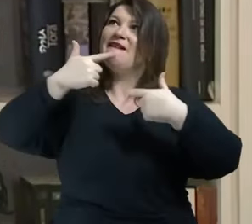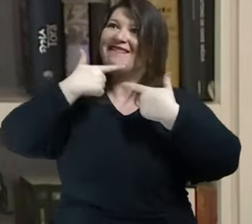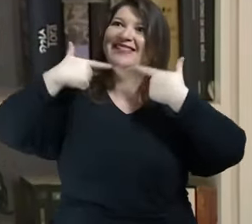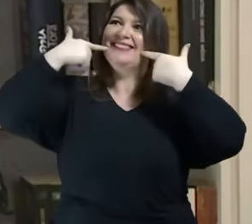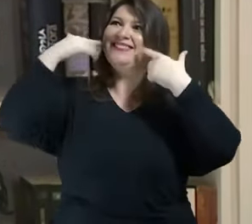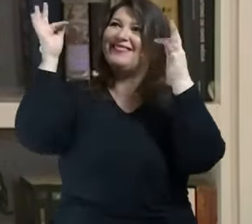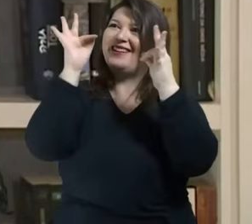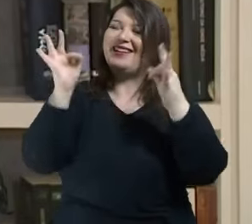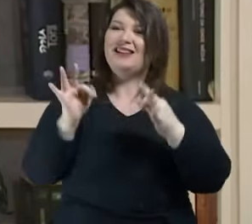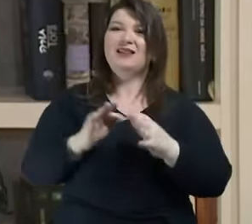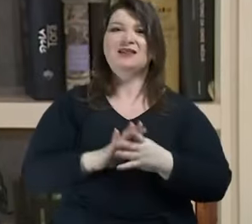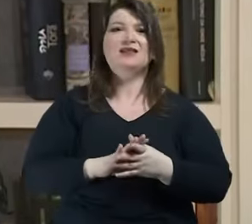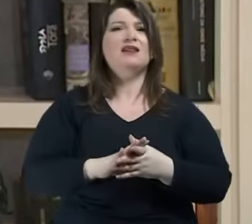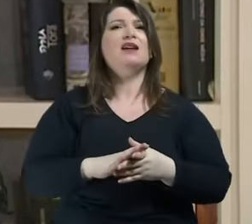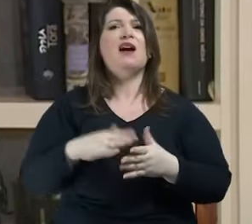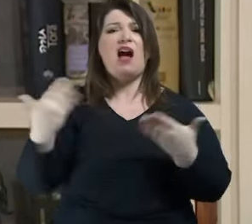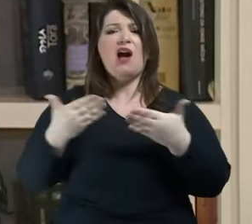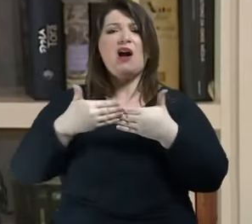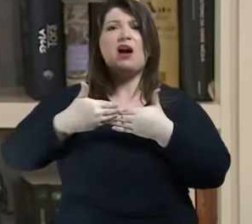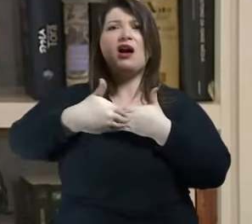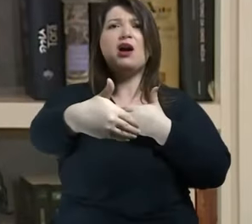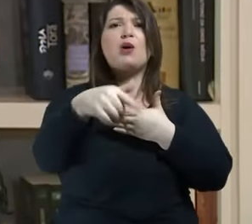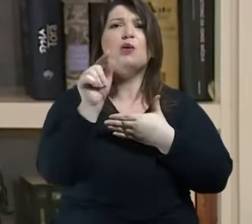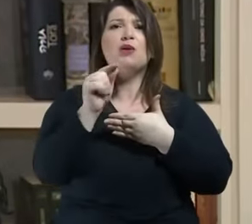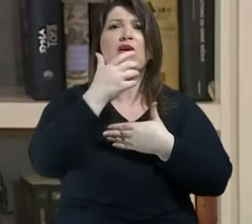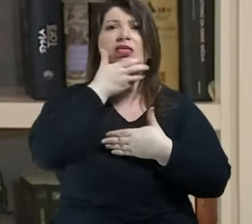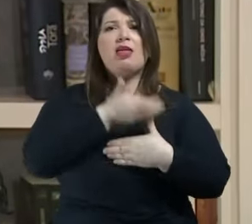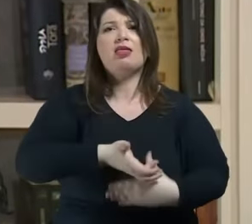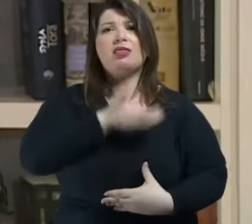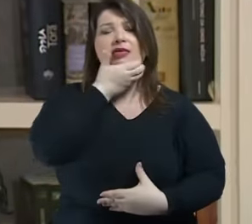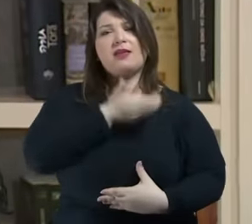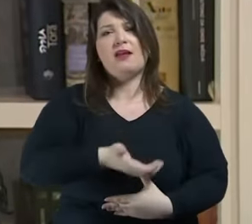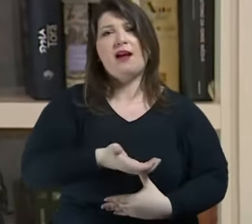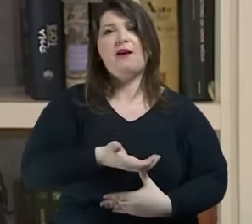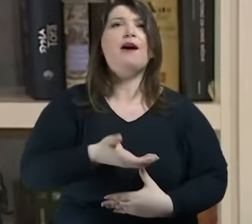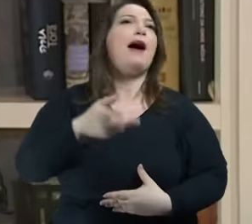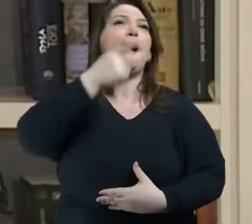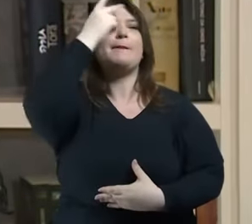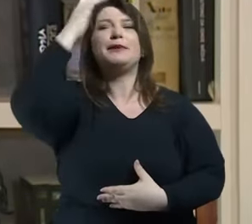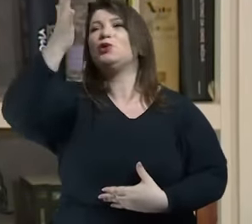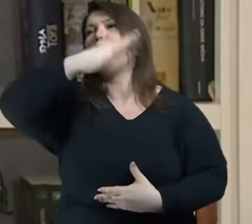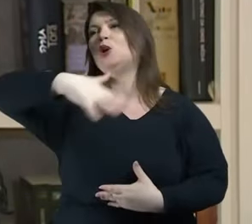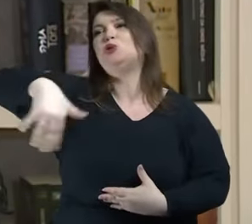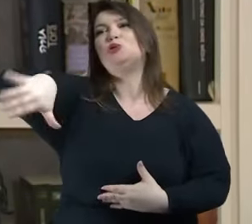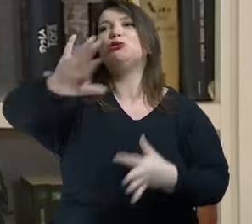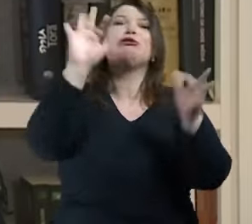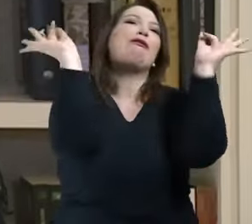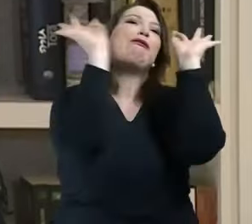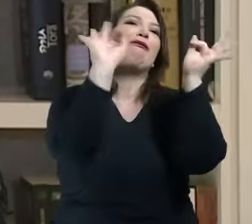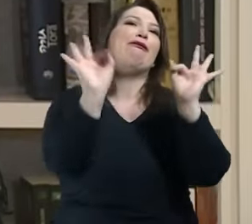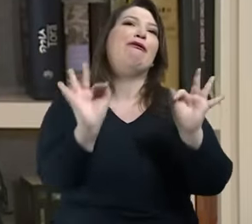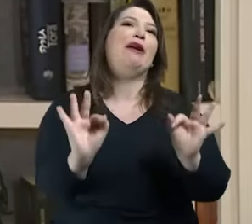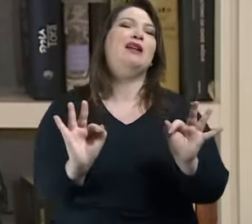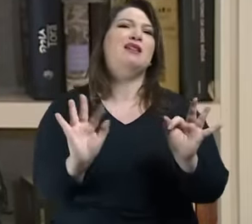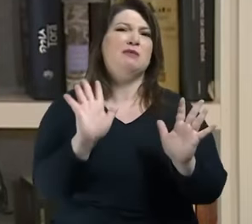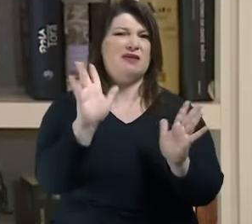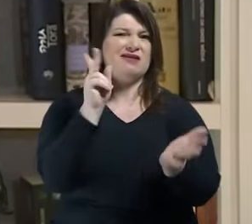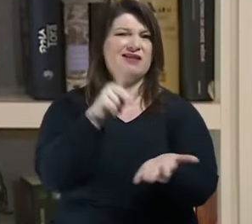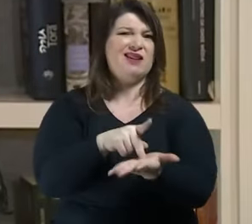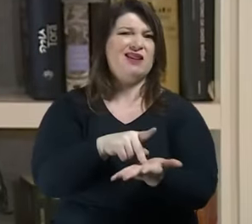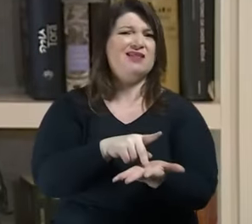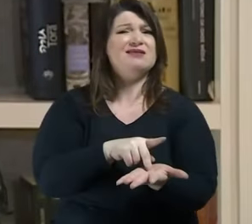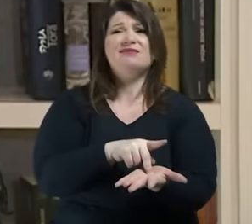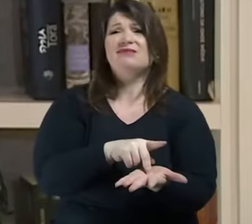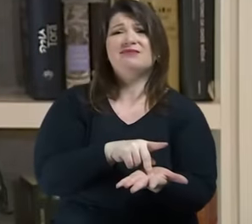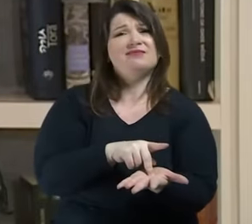feliz e bem e é exatamente isso que nos obriga a outra máscara permanente que